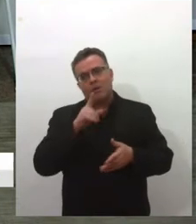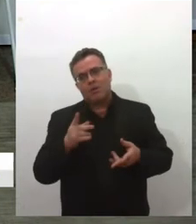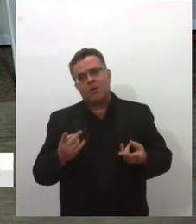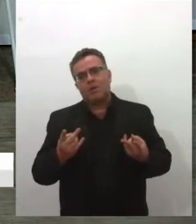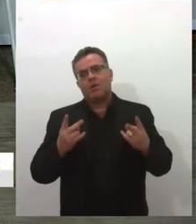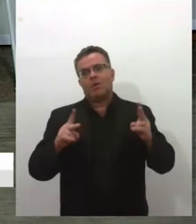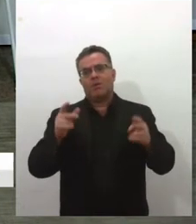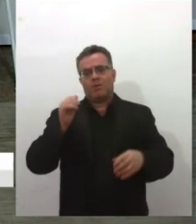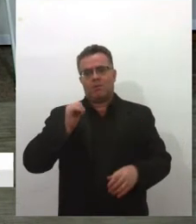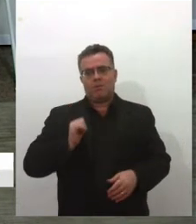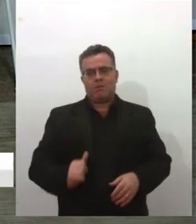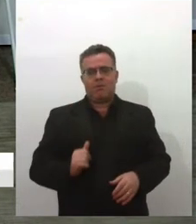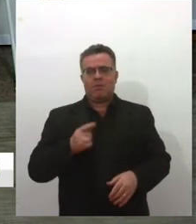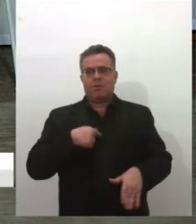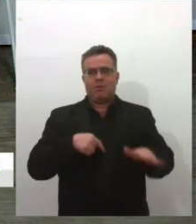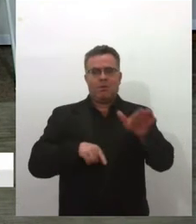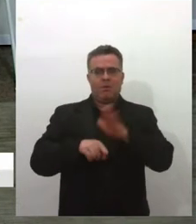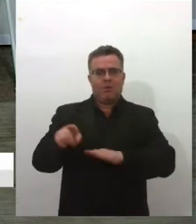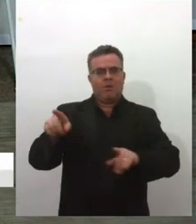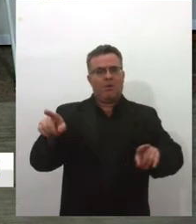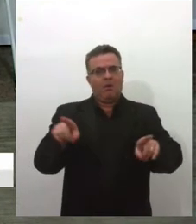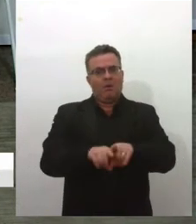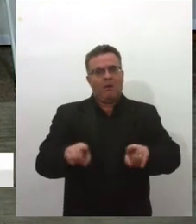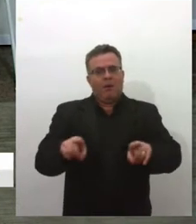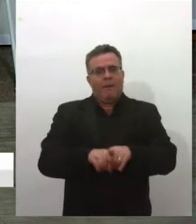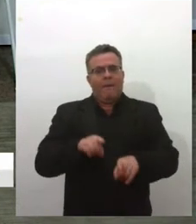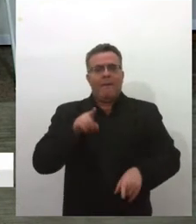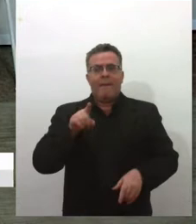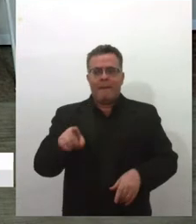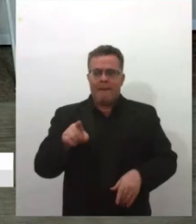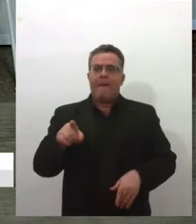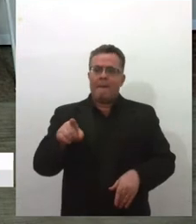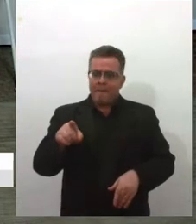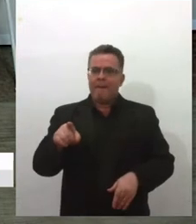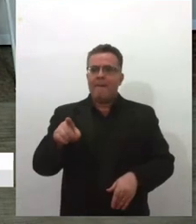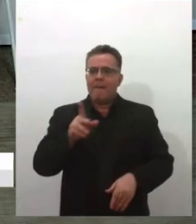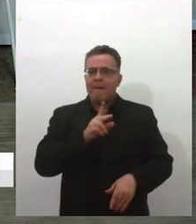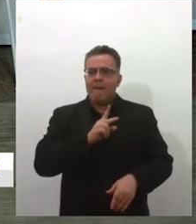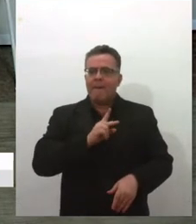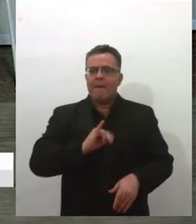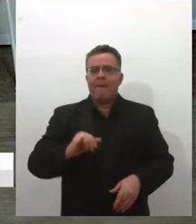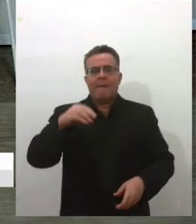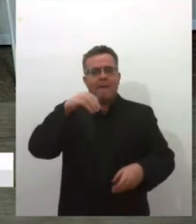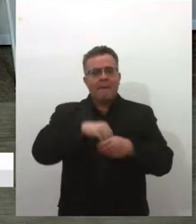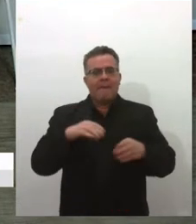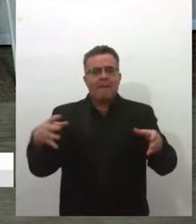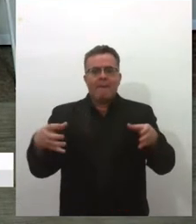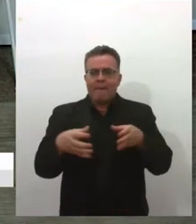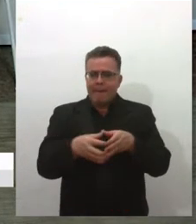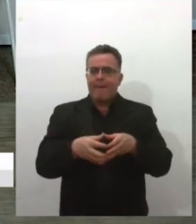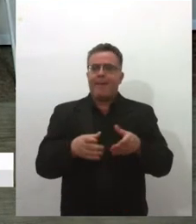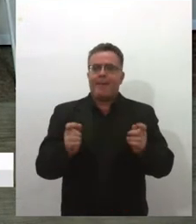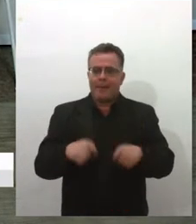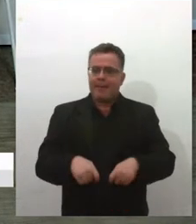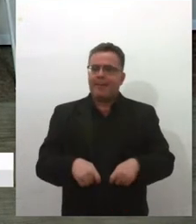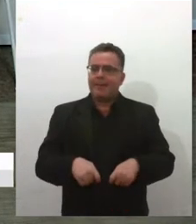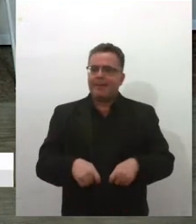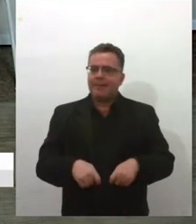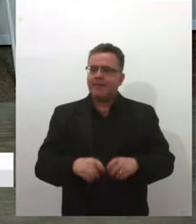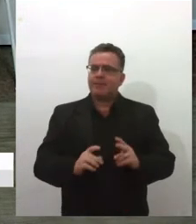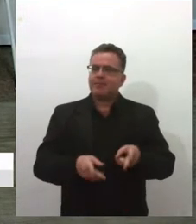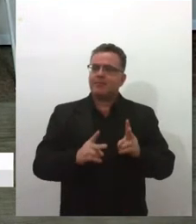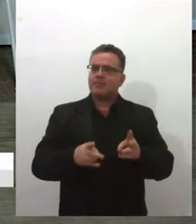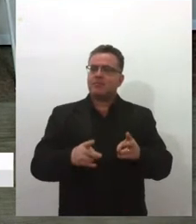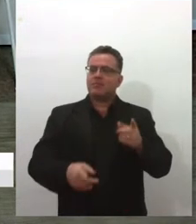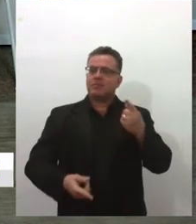bolsa, queria te perguntar também como é que você chega a integrar aí esse grupo de pessoas que vão dialogar